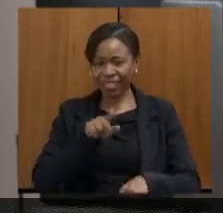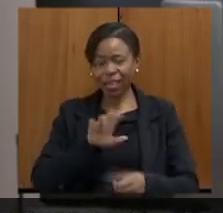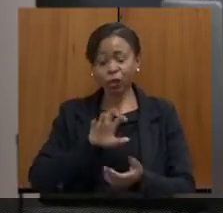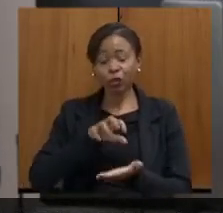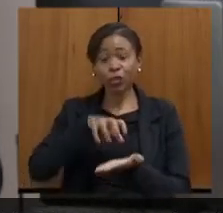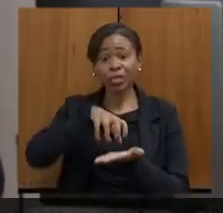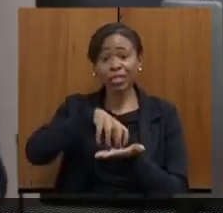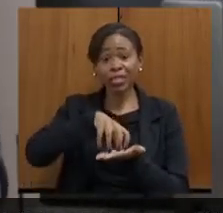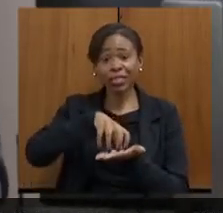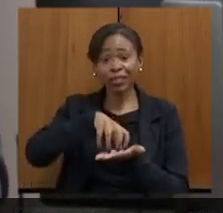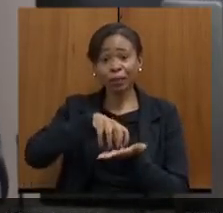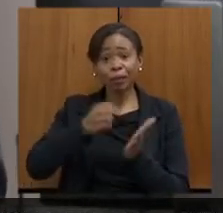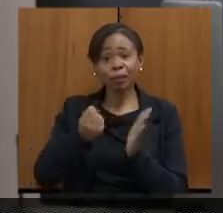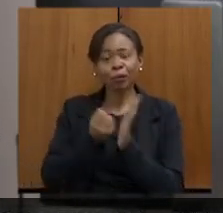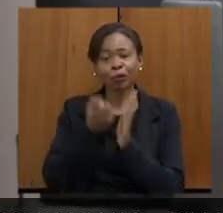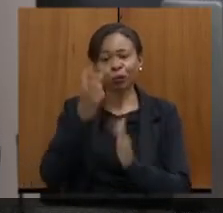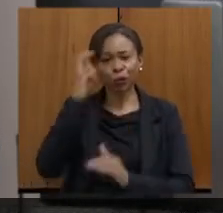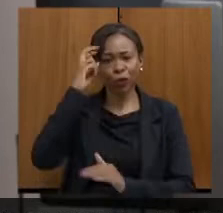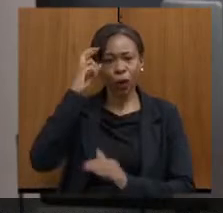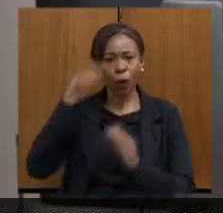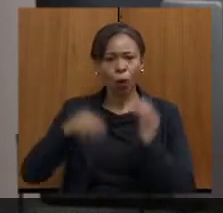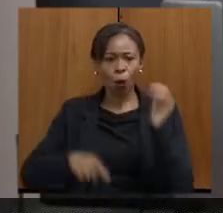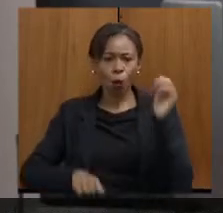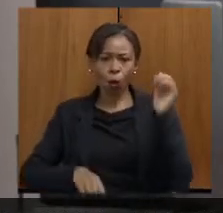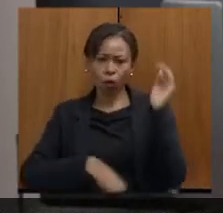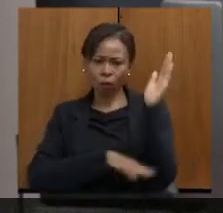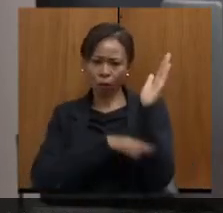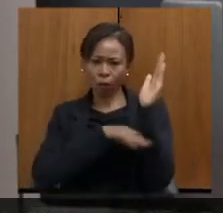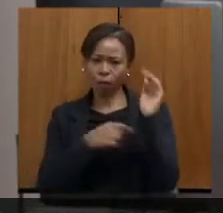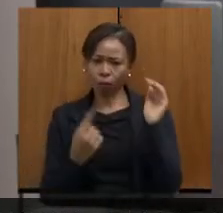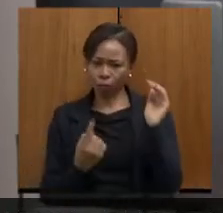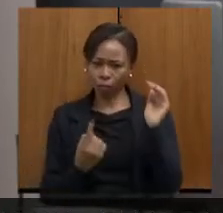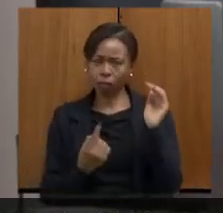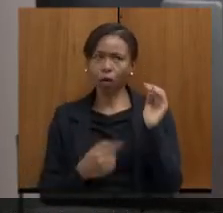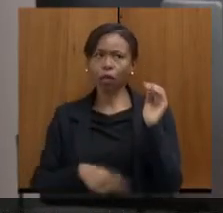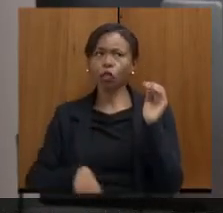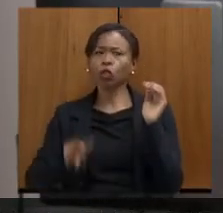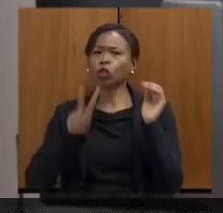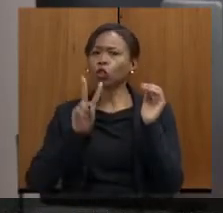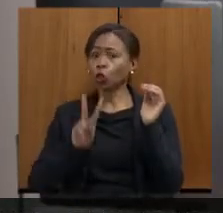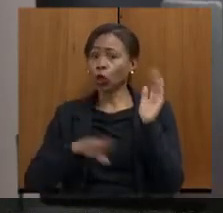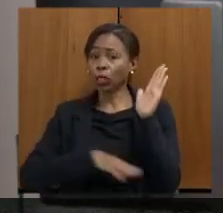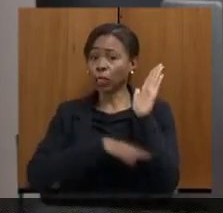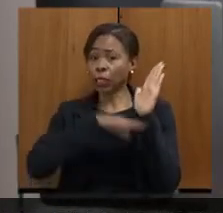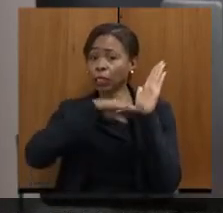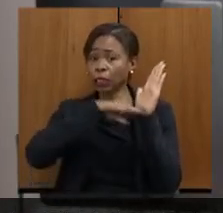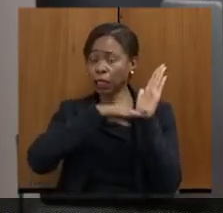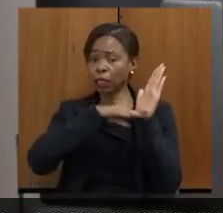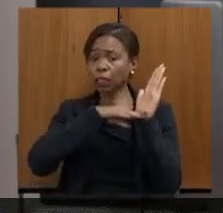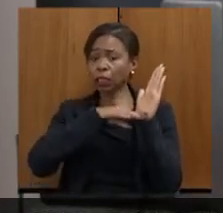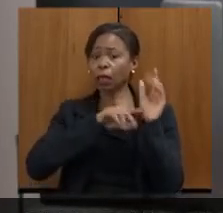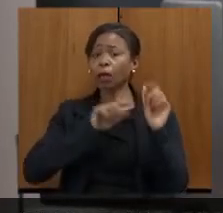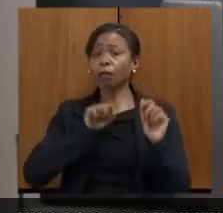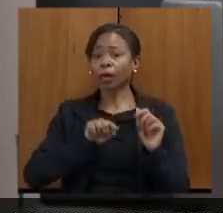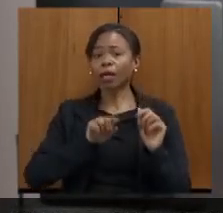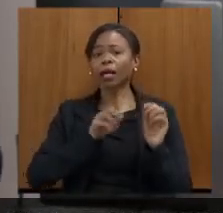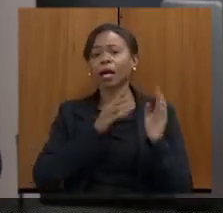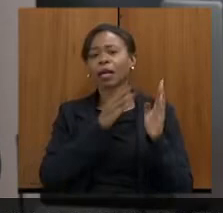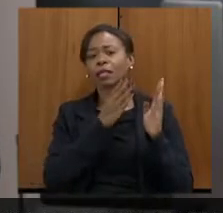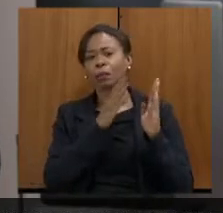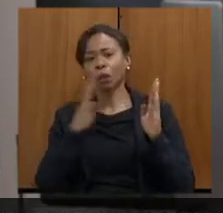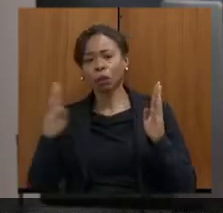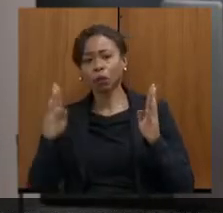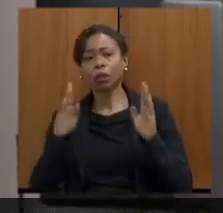o primeiro andar para o Centro de Patrimônio, dois andares subsequentes para a Pinacoteca, o